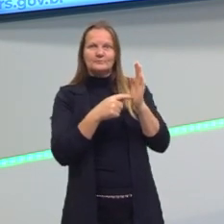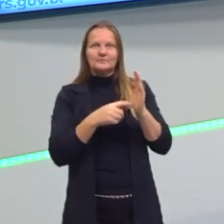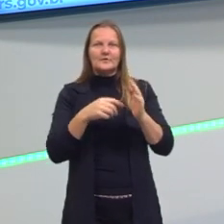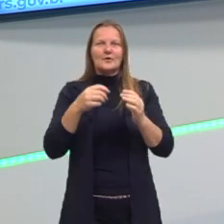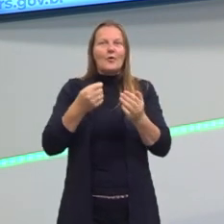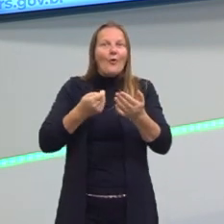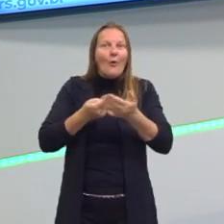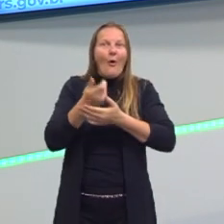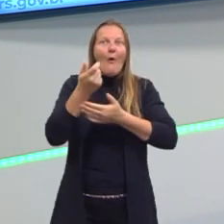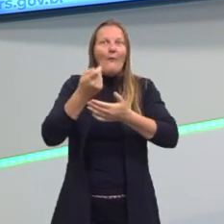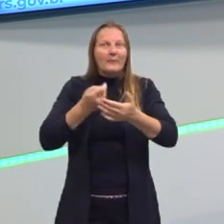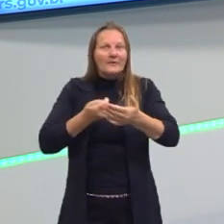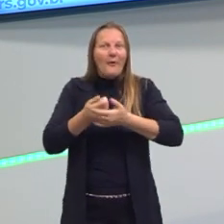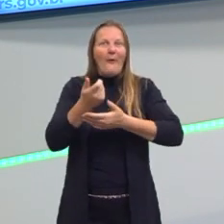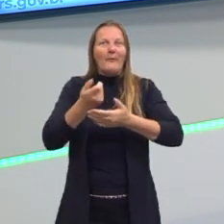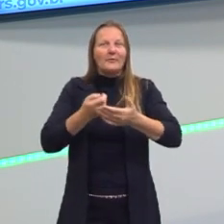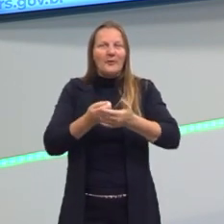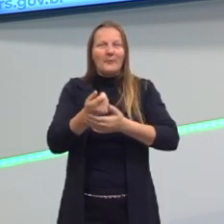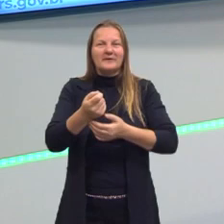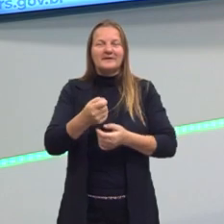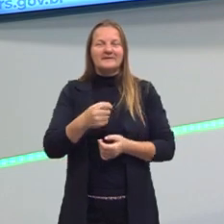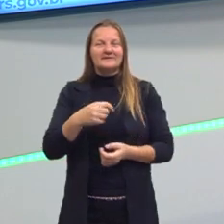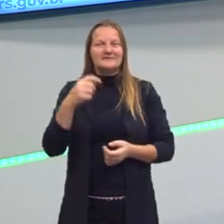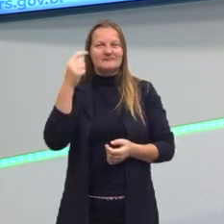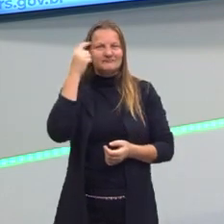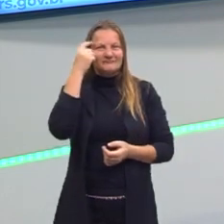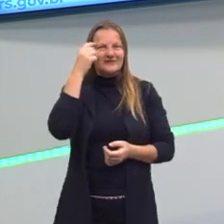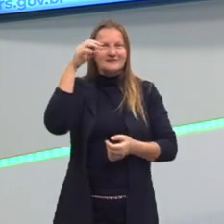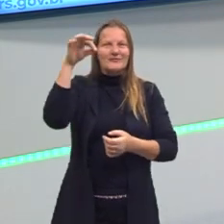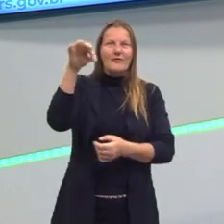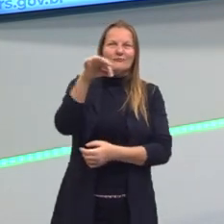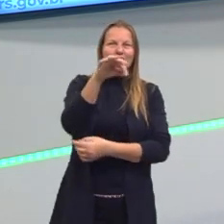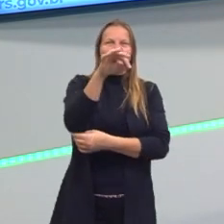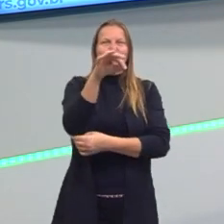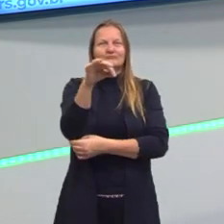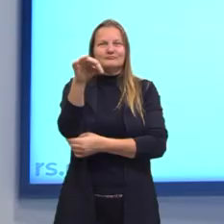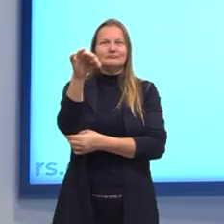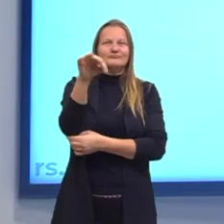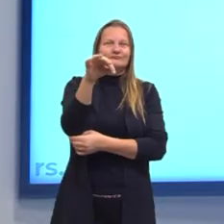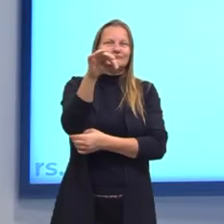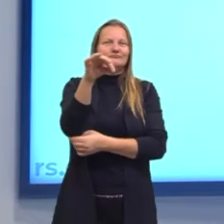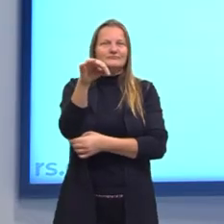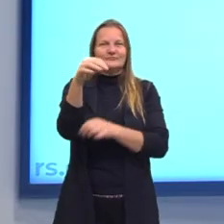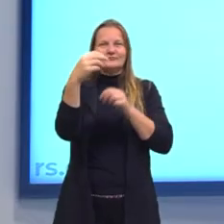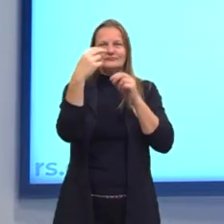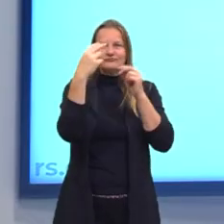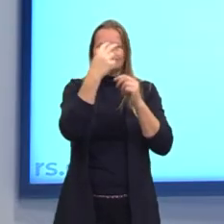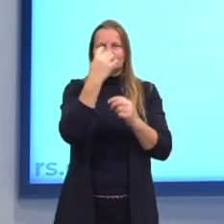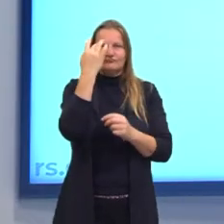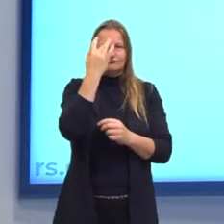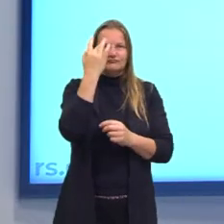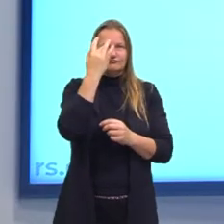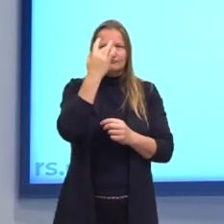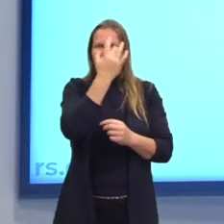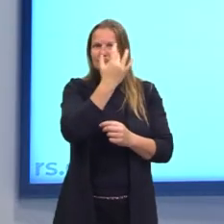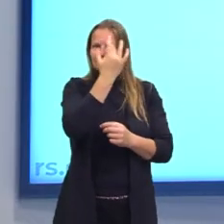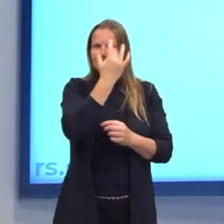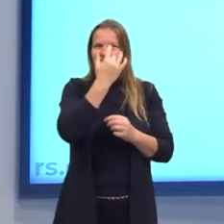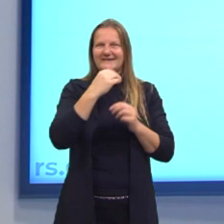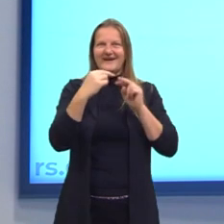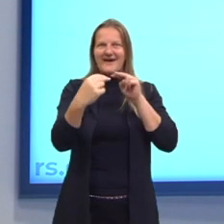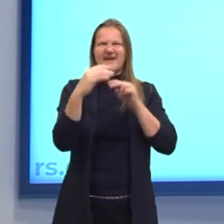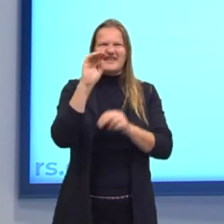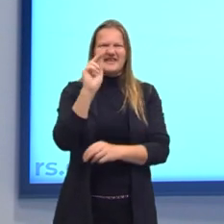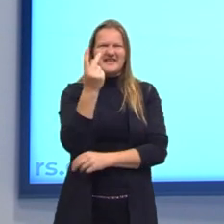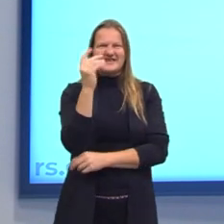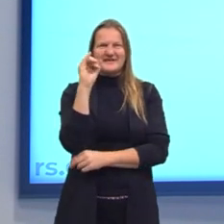batom, que entrava na cabeça das pessoas. A nossa segunda propaganda que eu trouxe aqui para a gente relembrar,